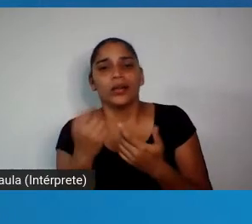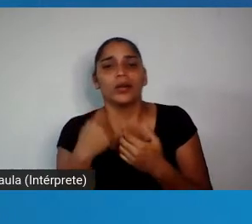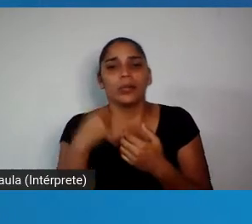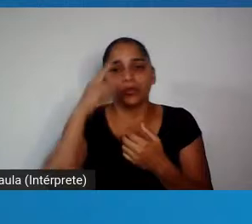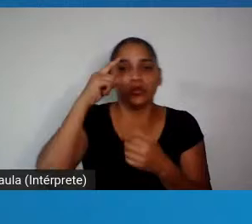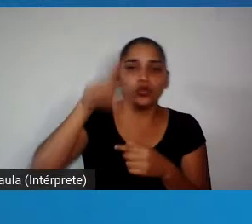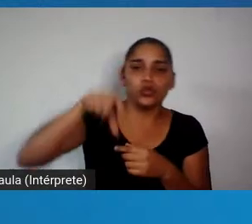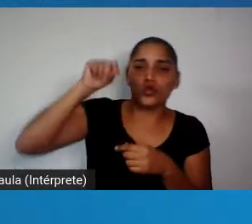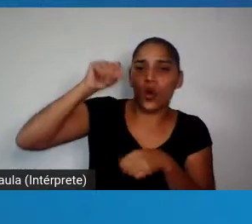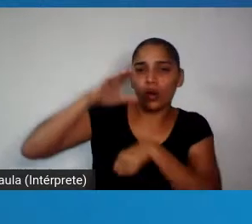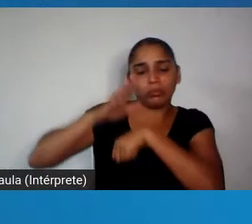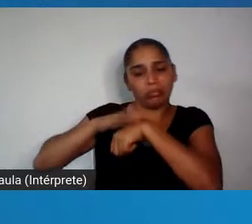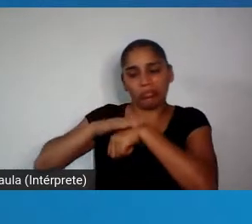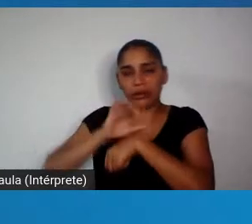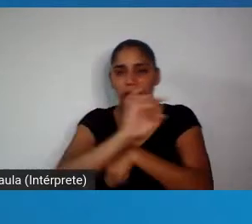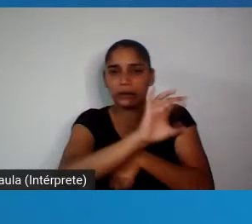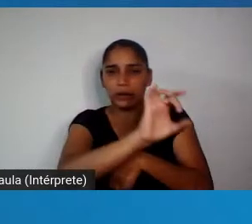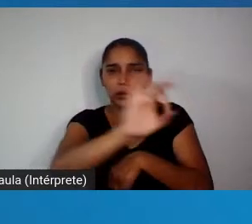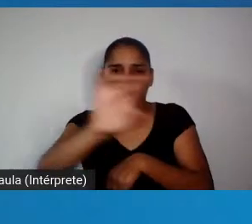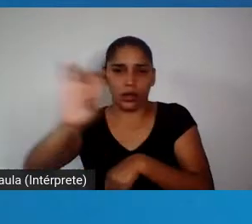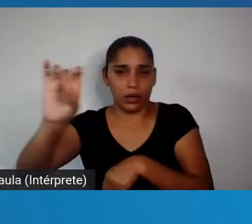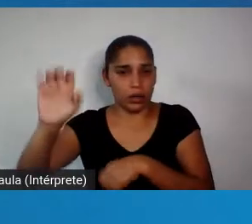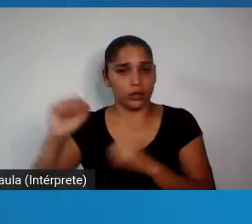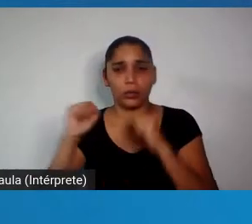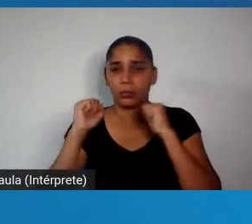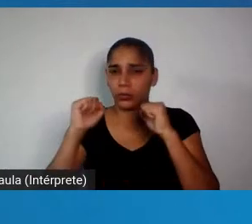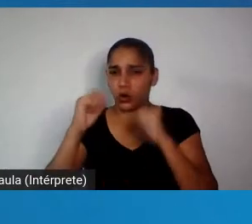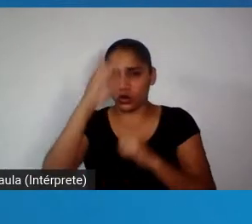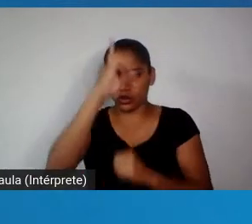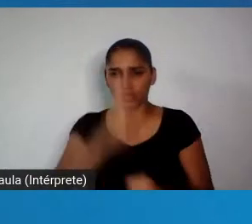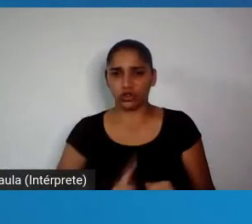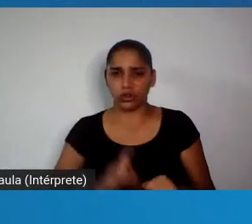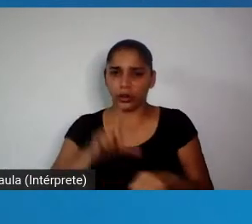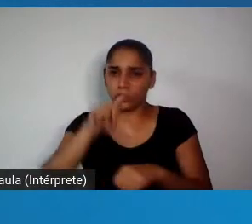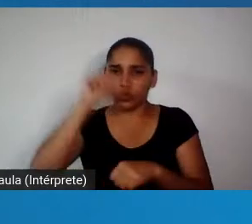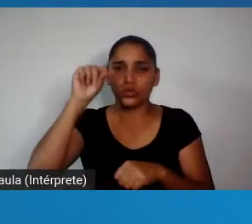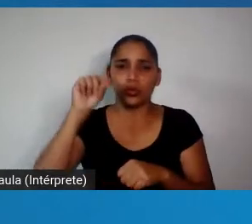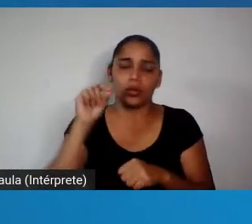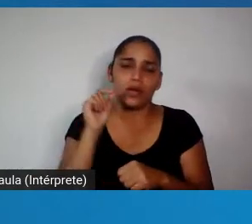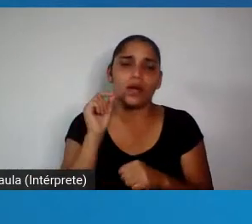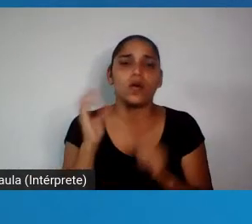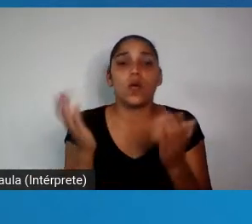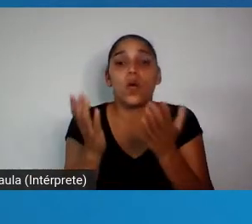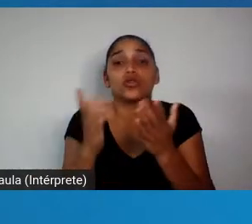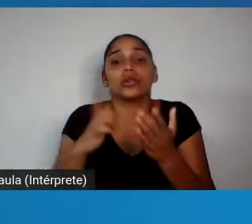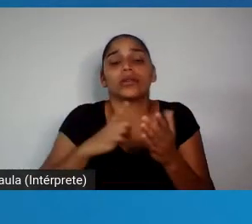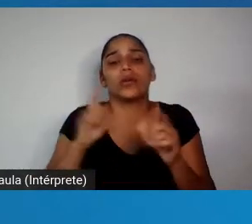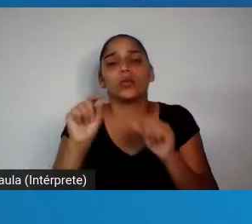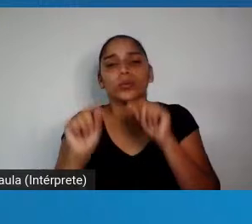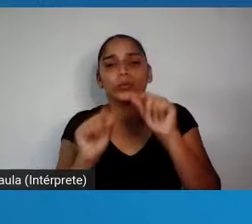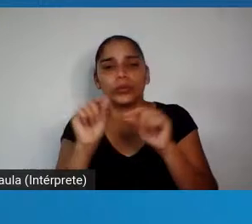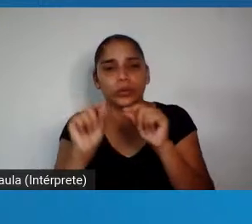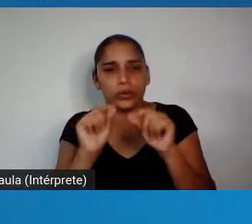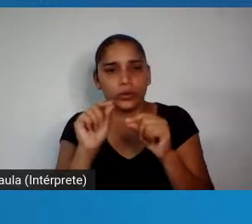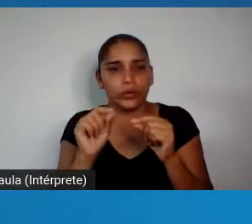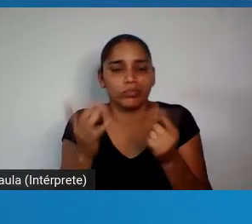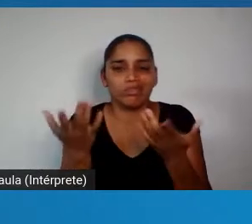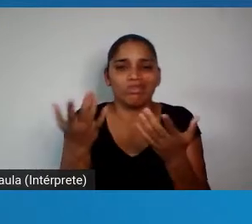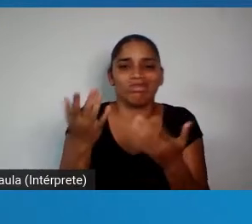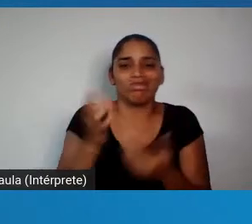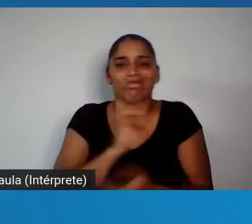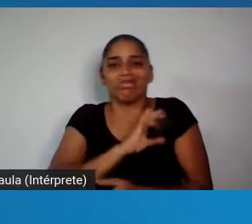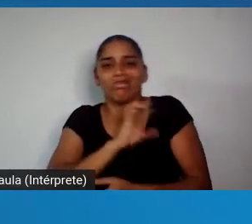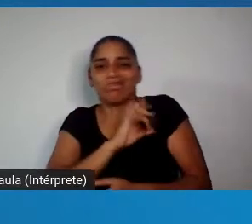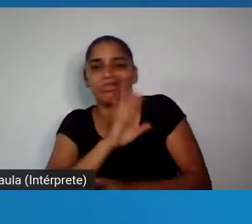não irem para a escola, o direito das crianças não irem para a escola, mas hoje a gente tem, digamos assim, também um medo, um